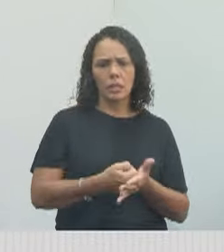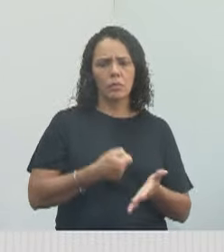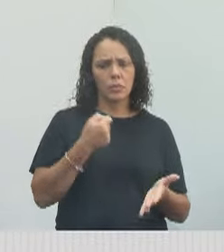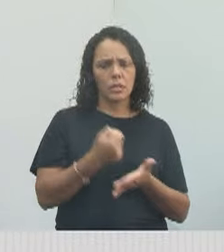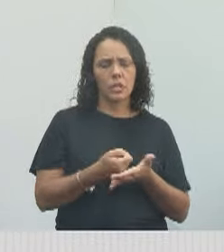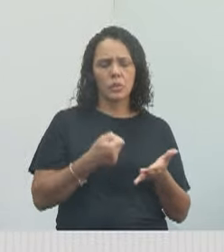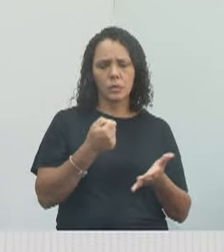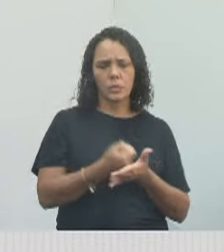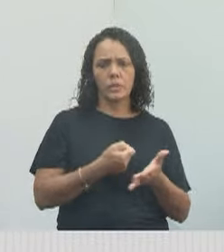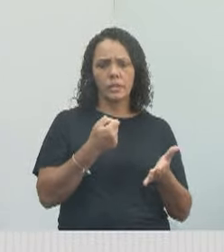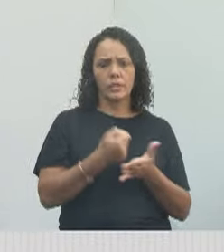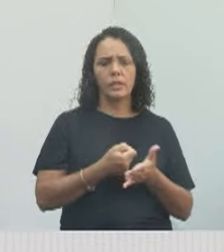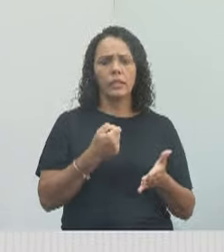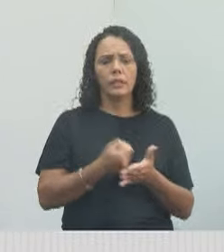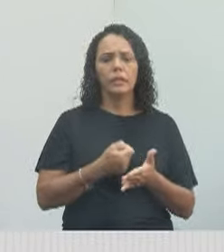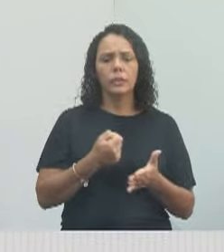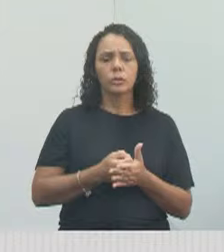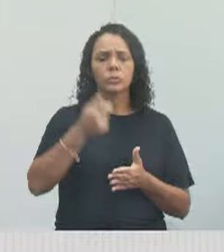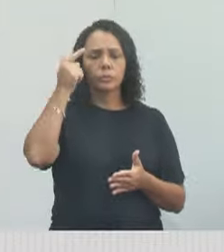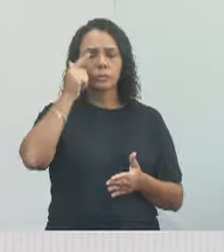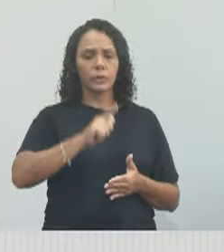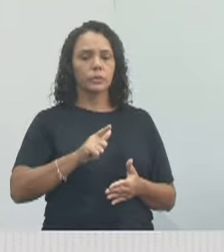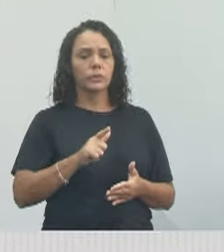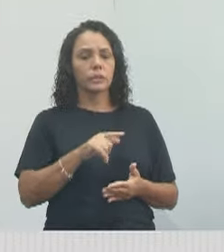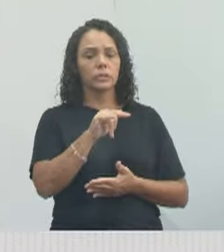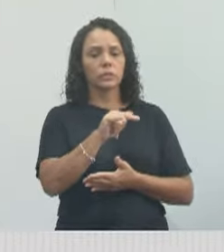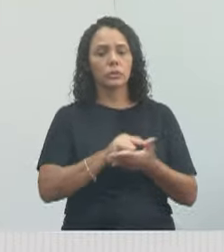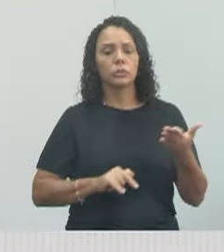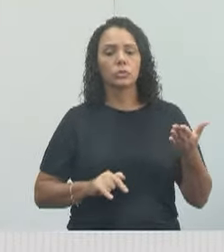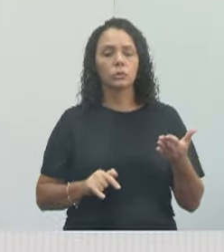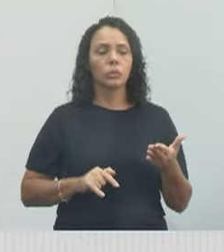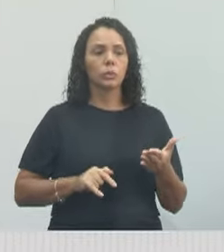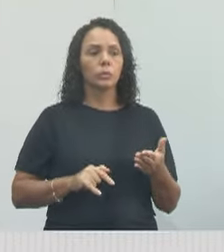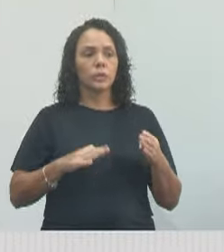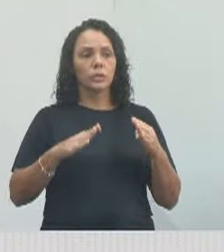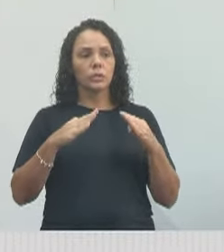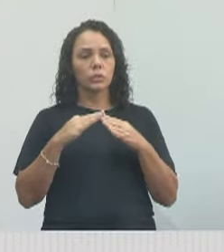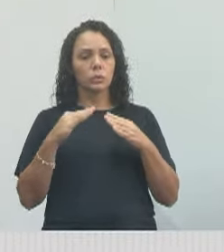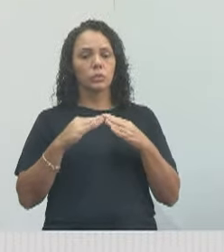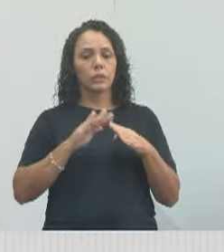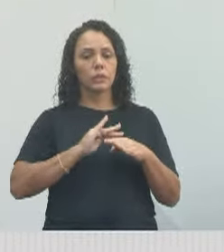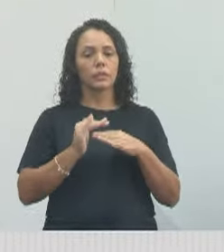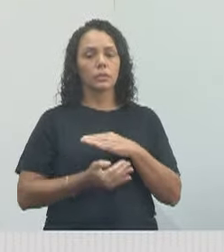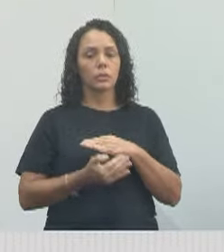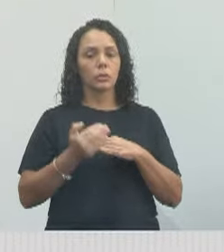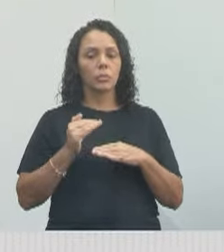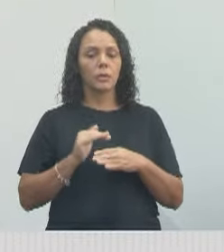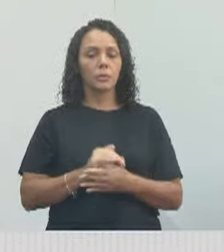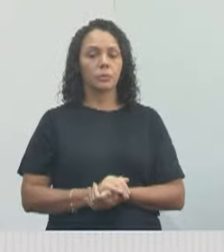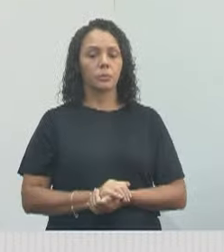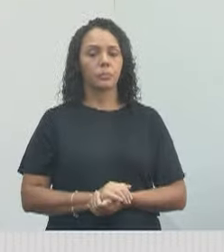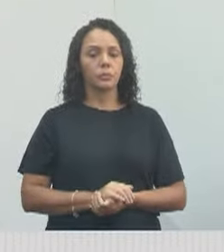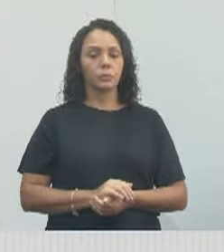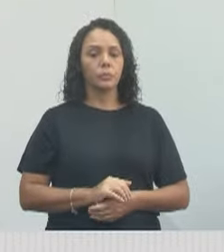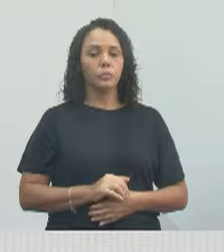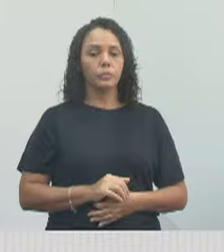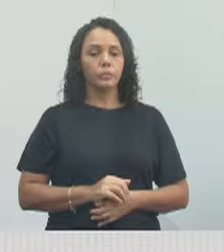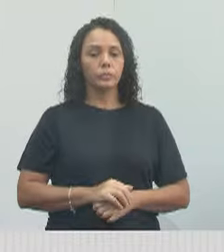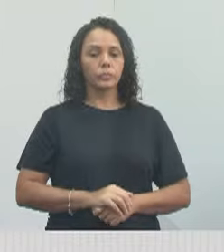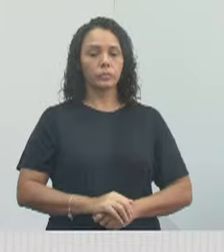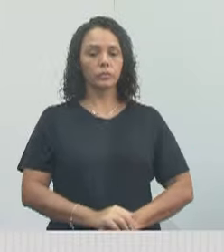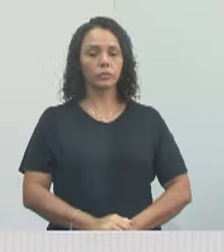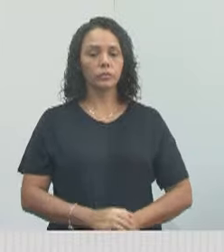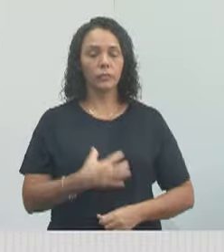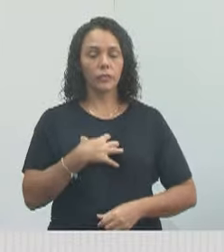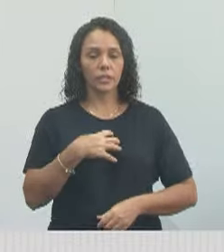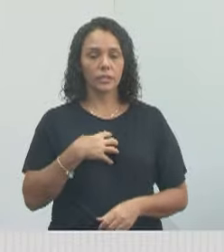para a tão sonhada regularização do bairro. Então, a gente